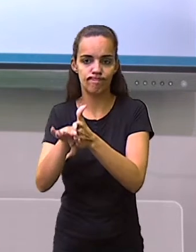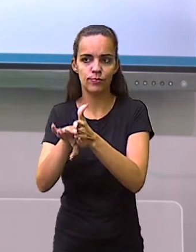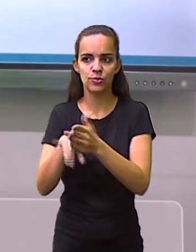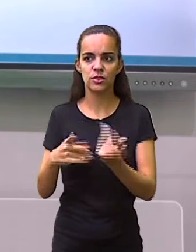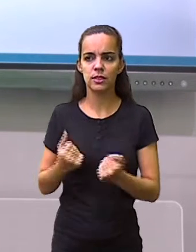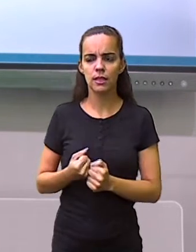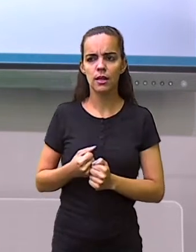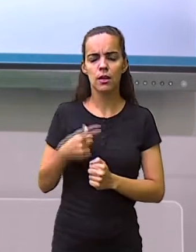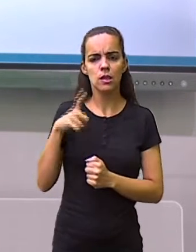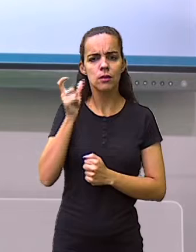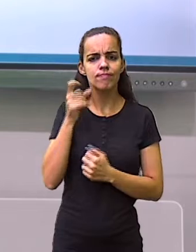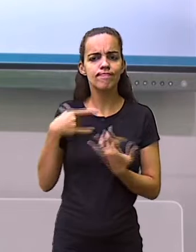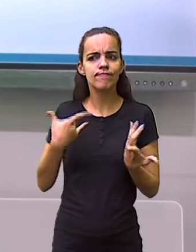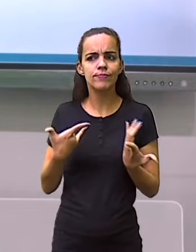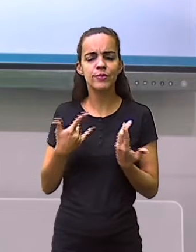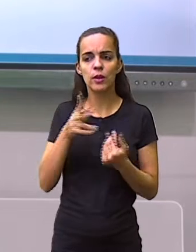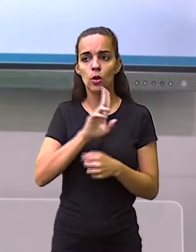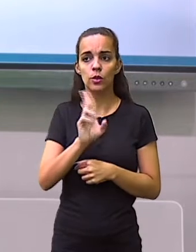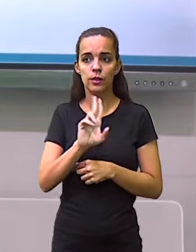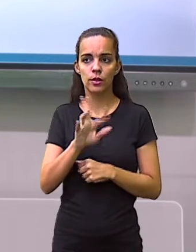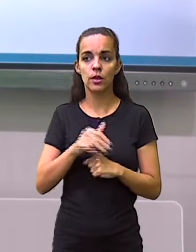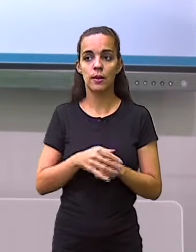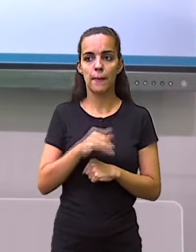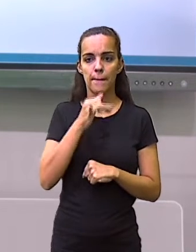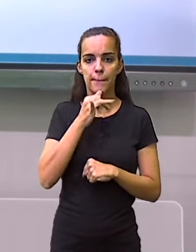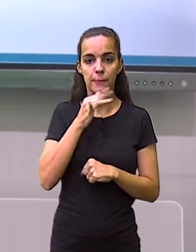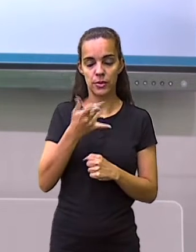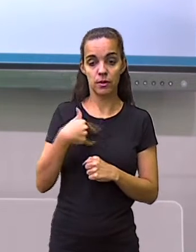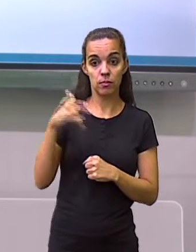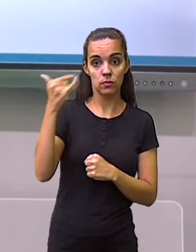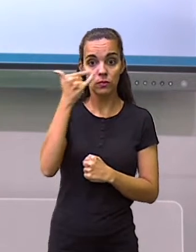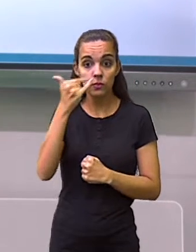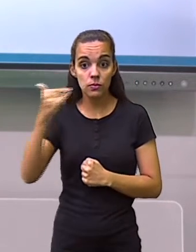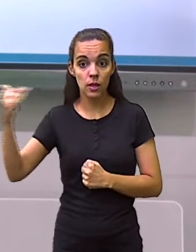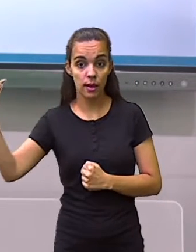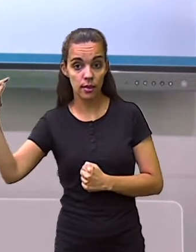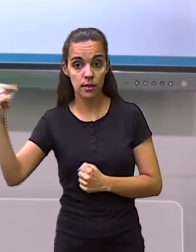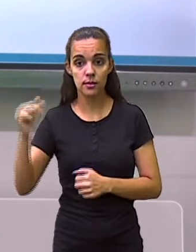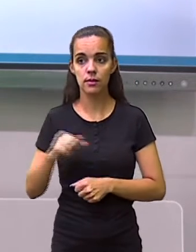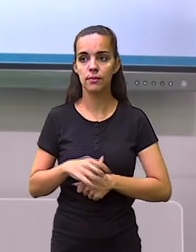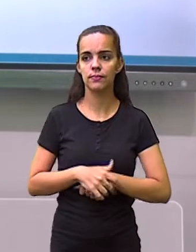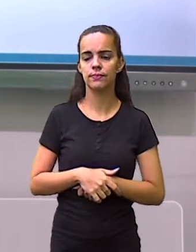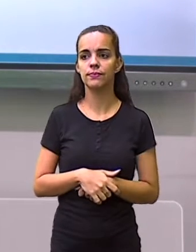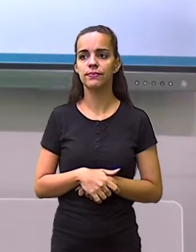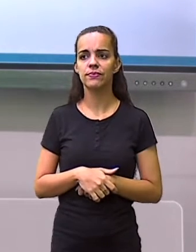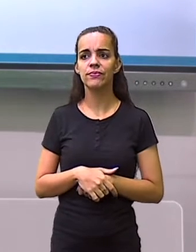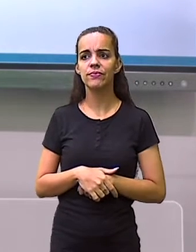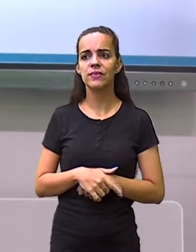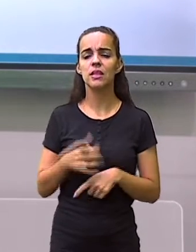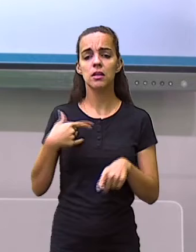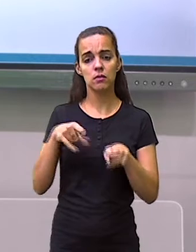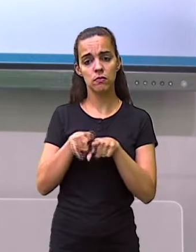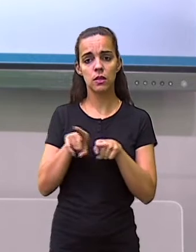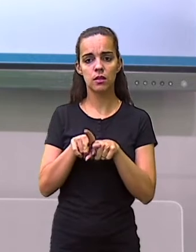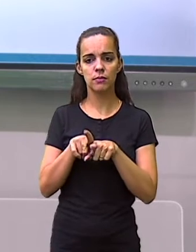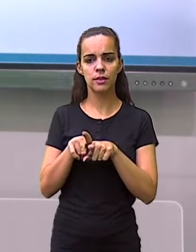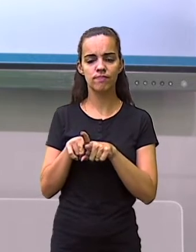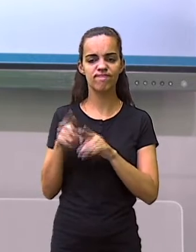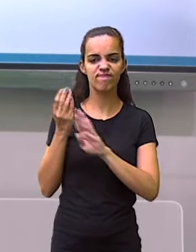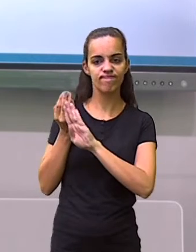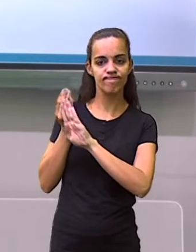sob a influência do que vamos chamar de fatores de atração e também fatores de